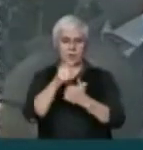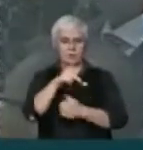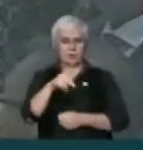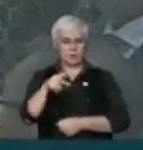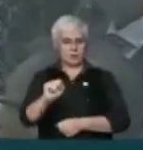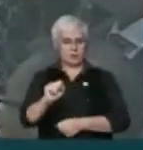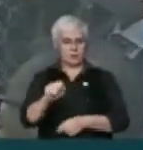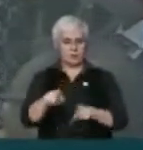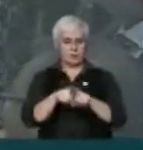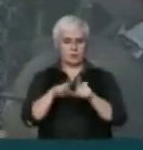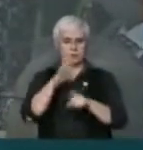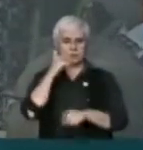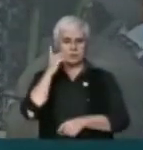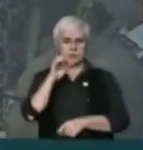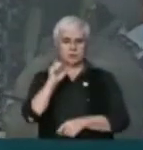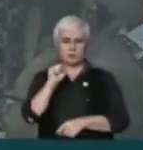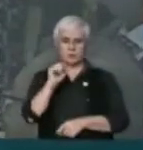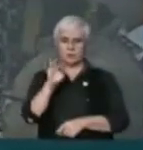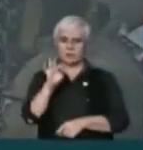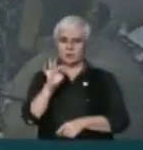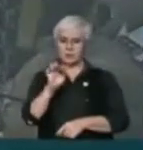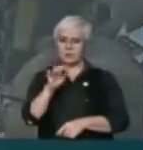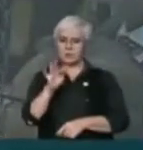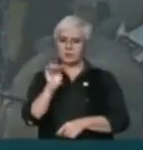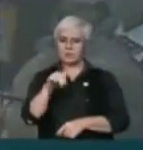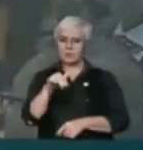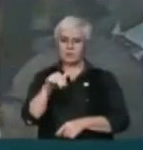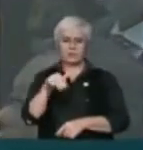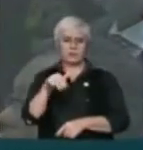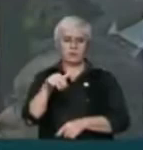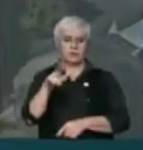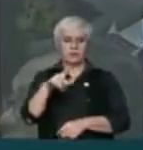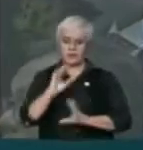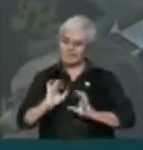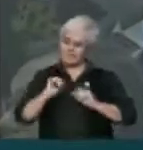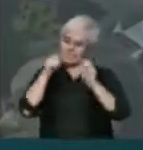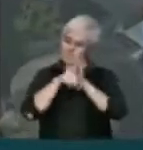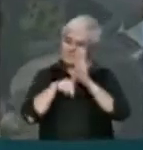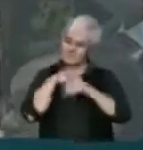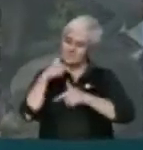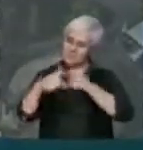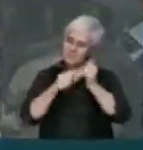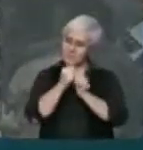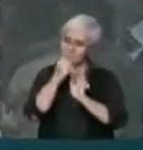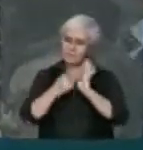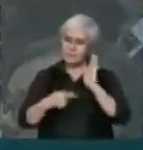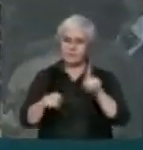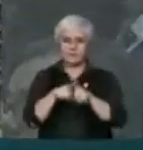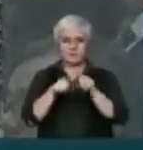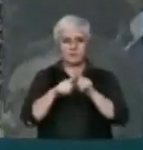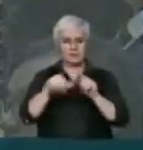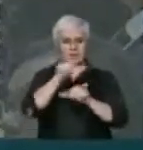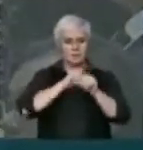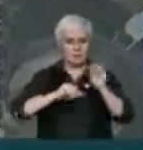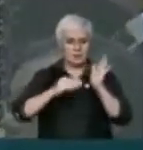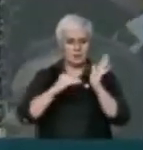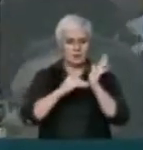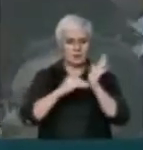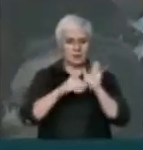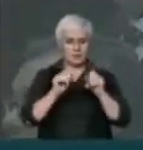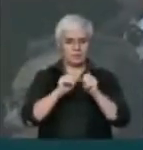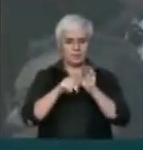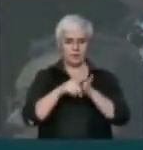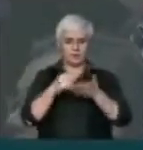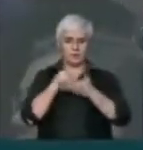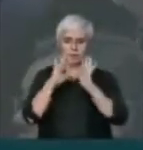PPS e do deputado Esterpan Nersessian, entusiasta do projeto e das correções que o Senado fez em homenagem à cultura